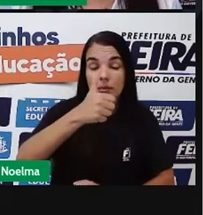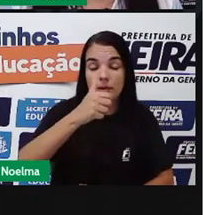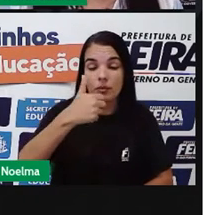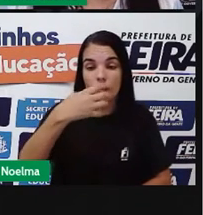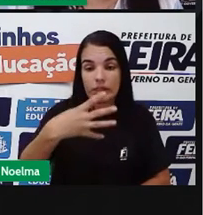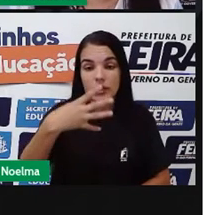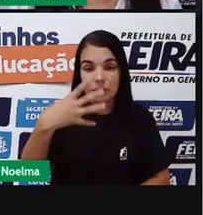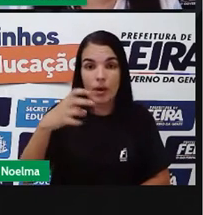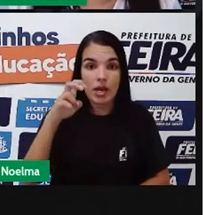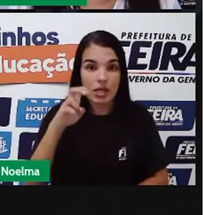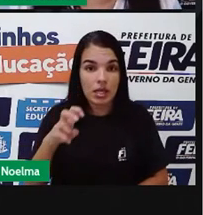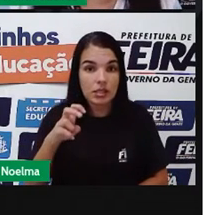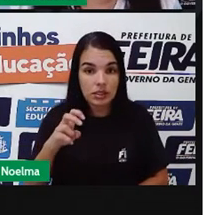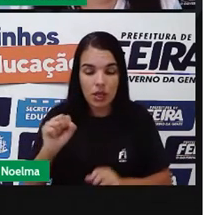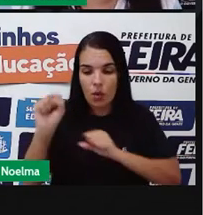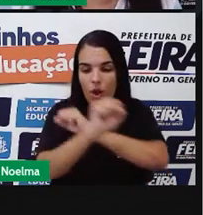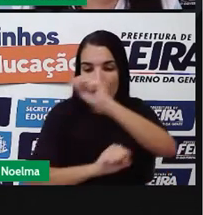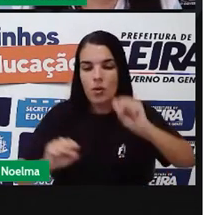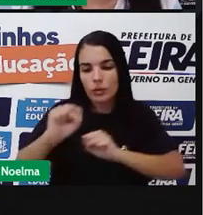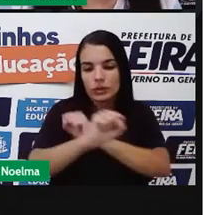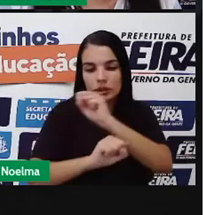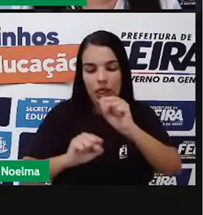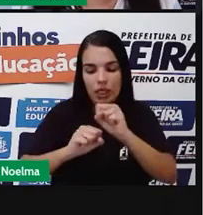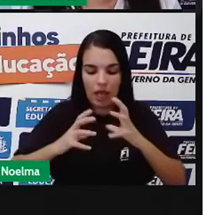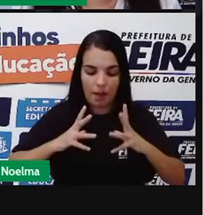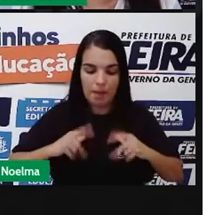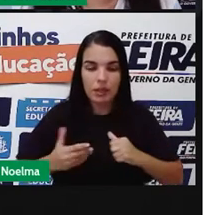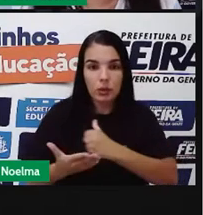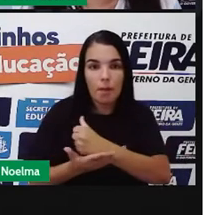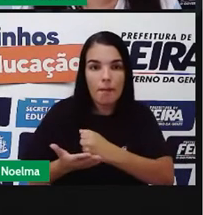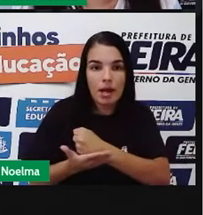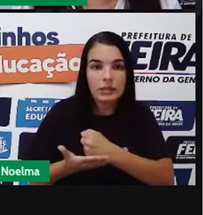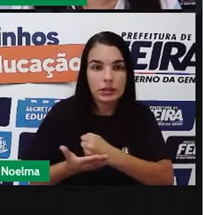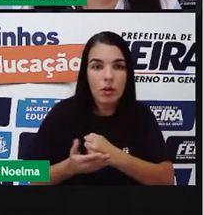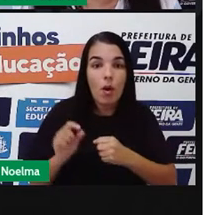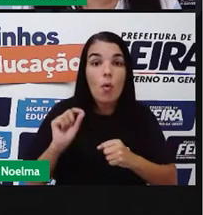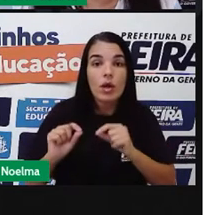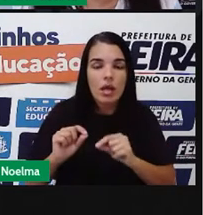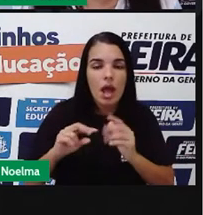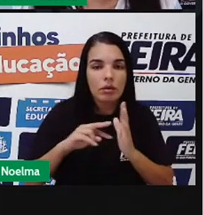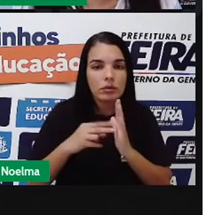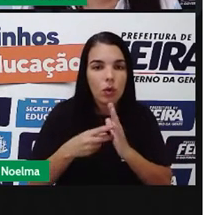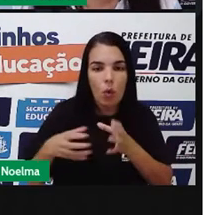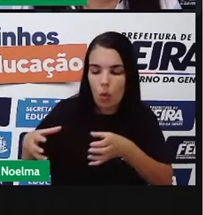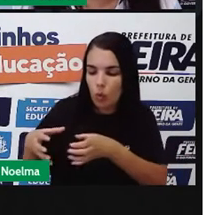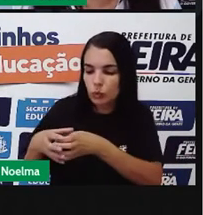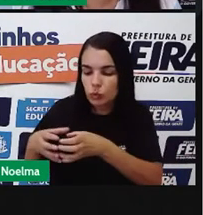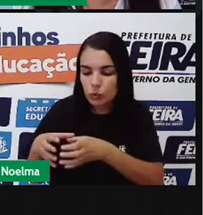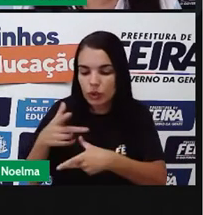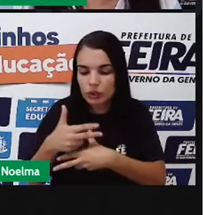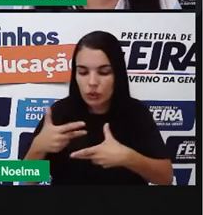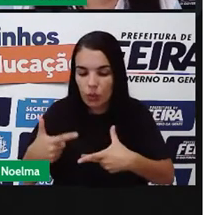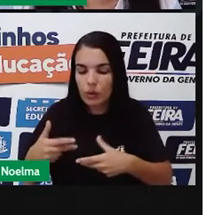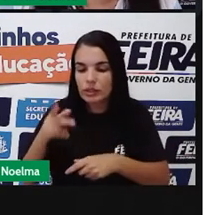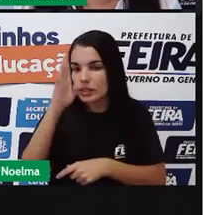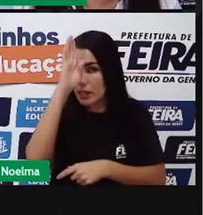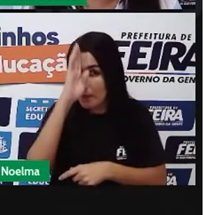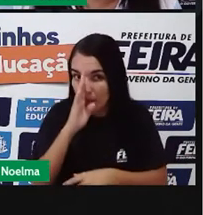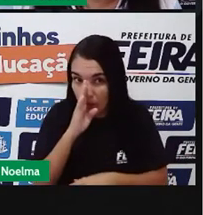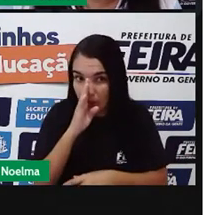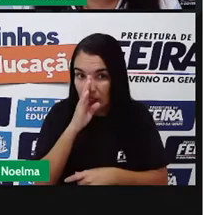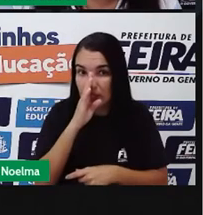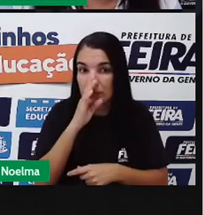.445, saneamento básico é um conjunto de serviços